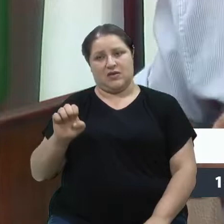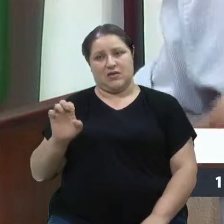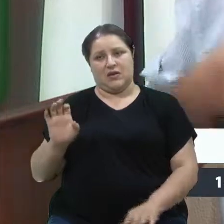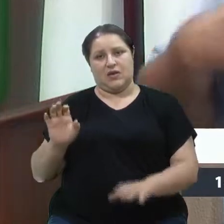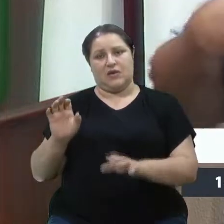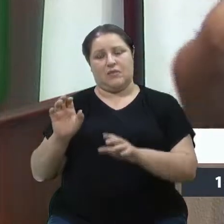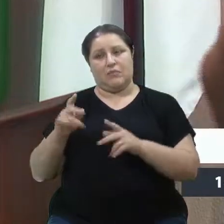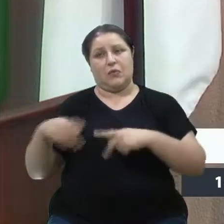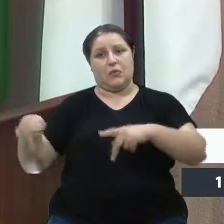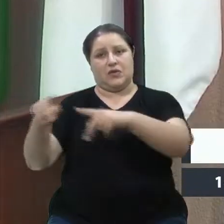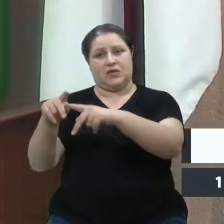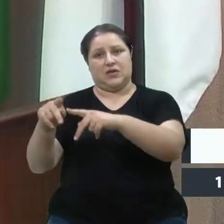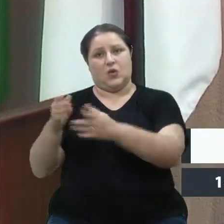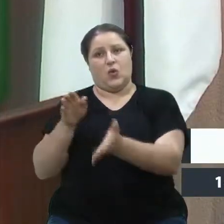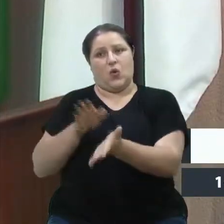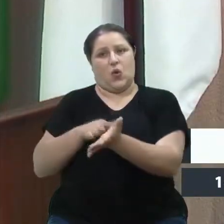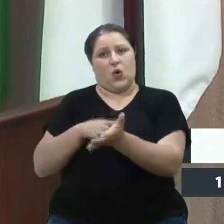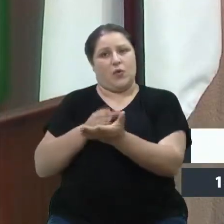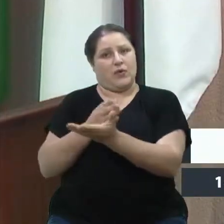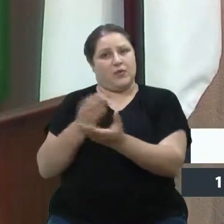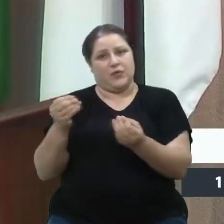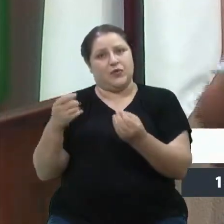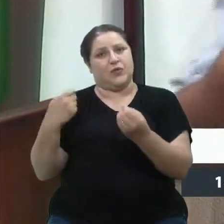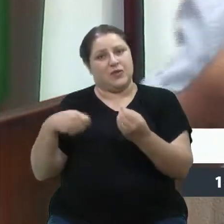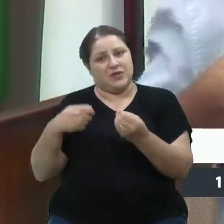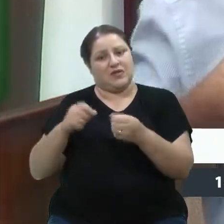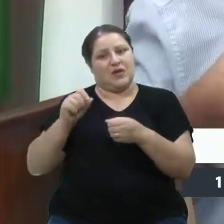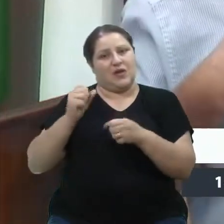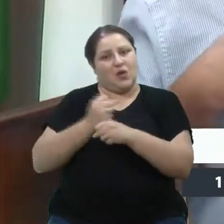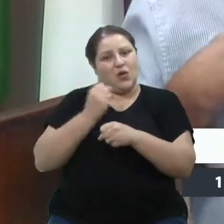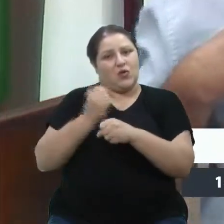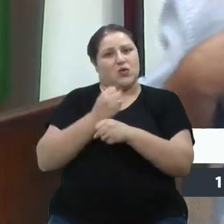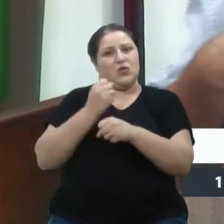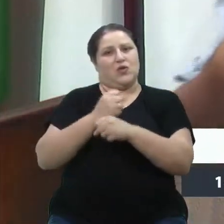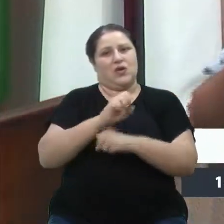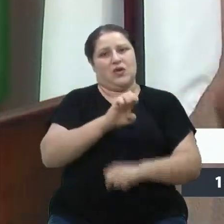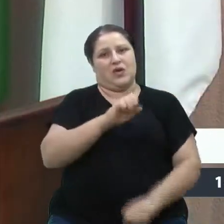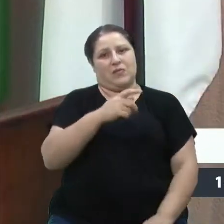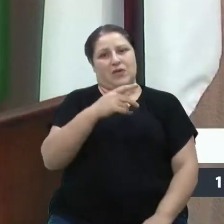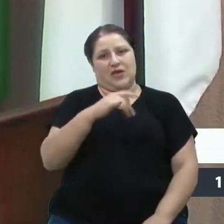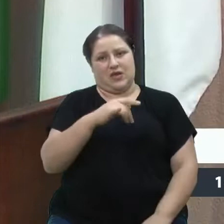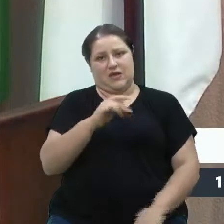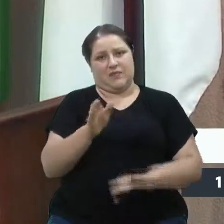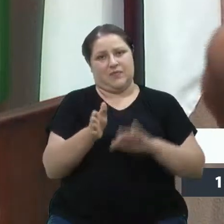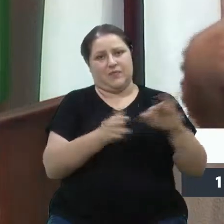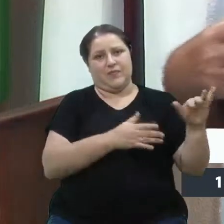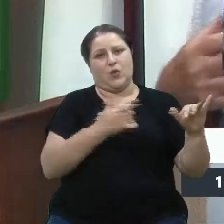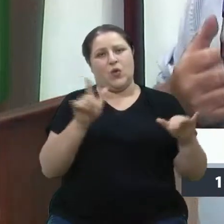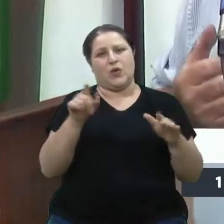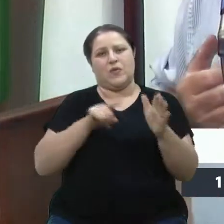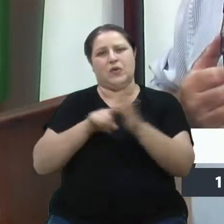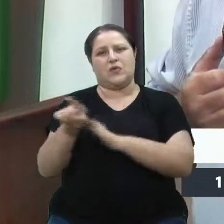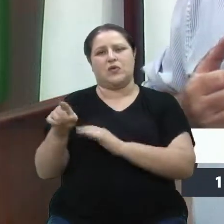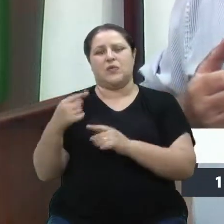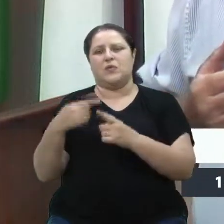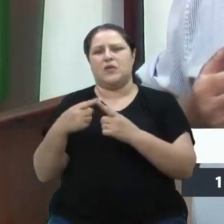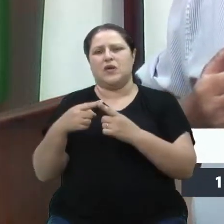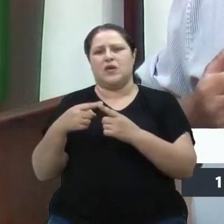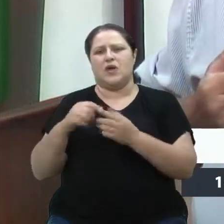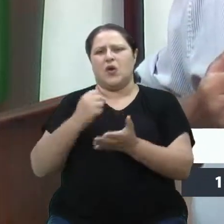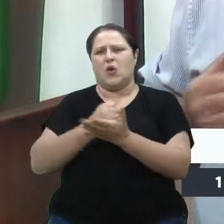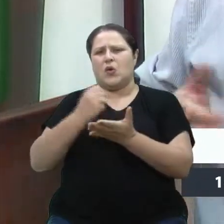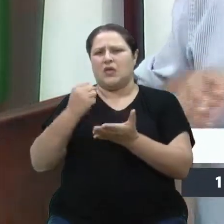E outra pergunta. Por que a Visate, no acerto desse contrato, não retirou as ações judiciais?